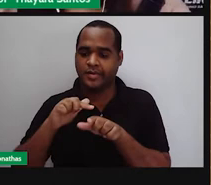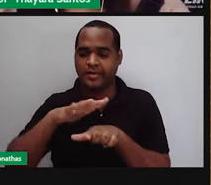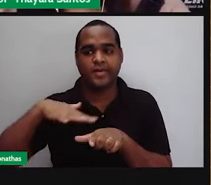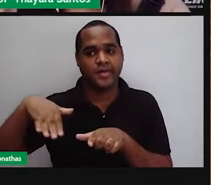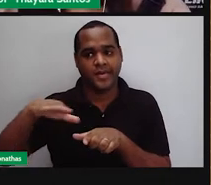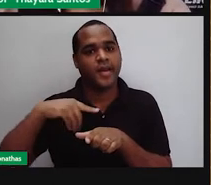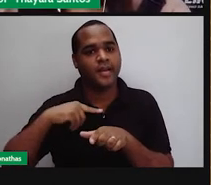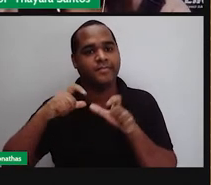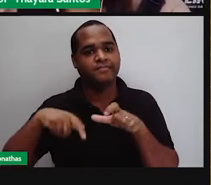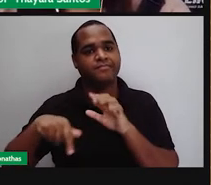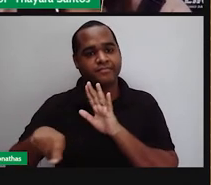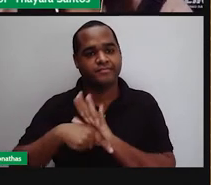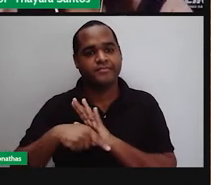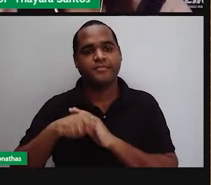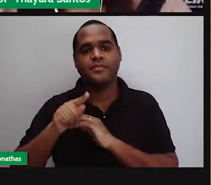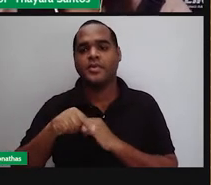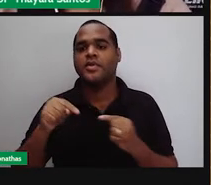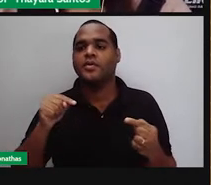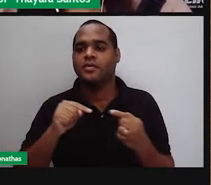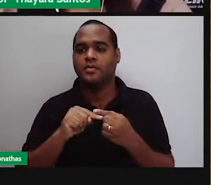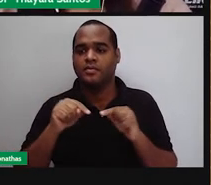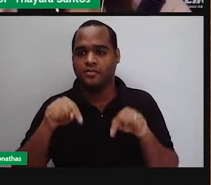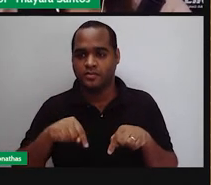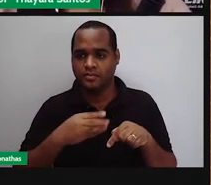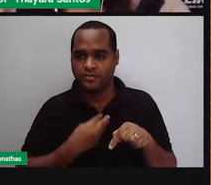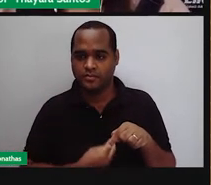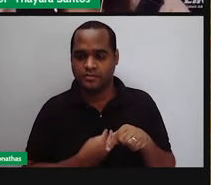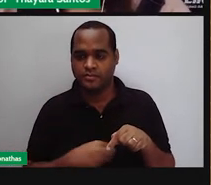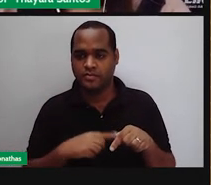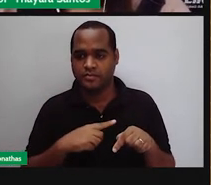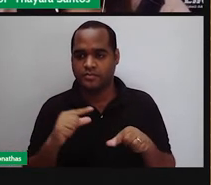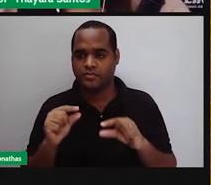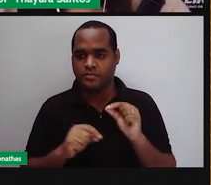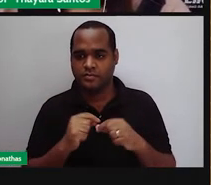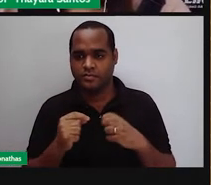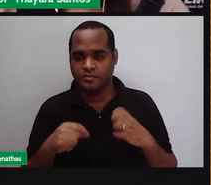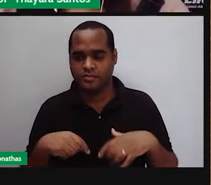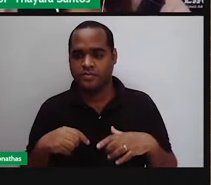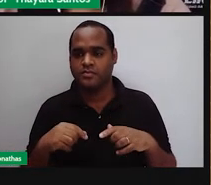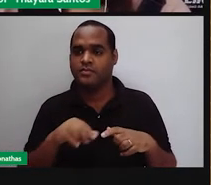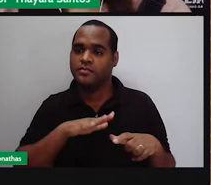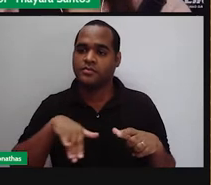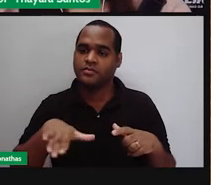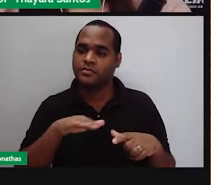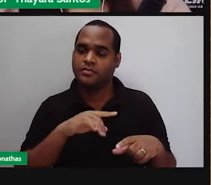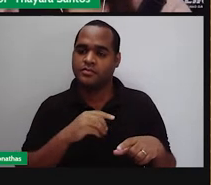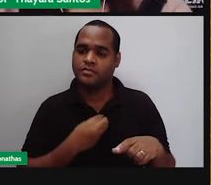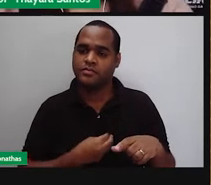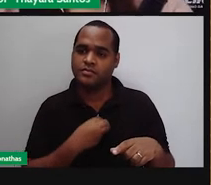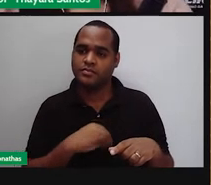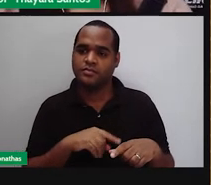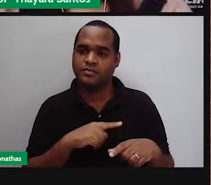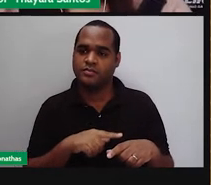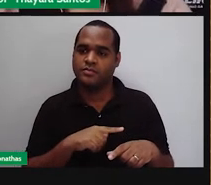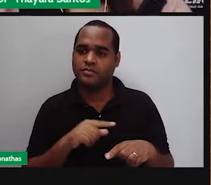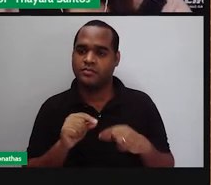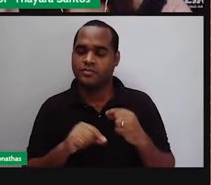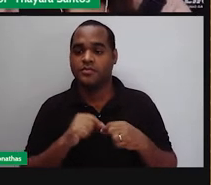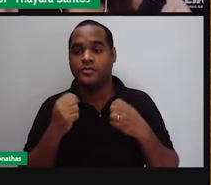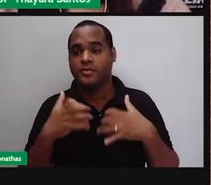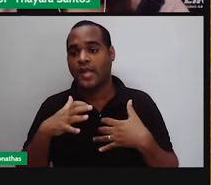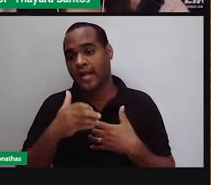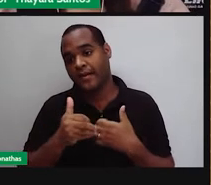região onde ela está localizada. Aqui, na pontinha, a gente tem um tipo específico de papilas gustativas. Aqui nas